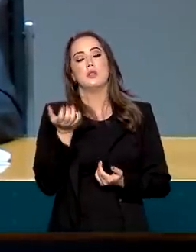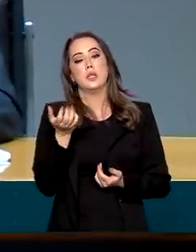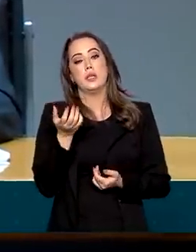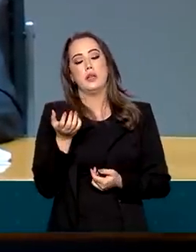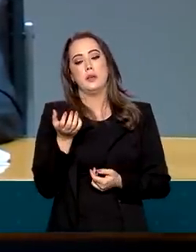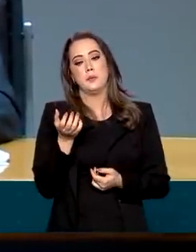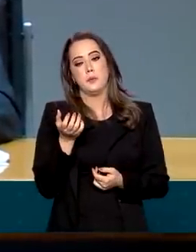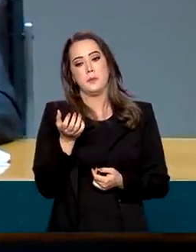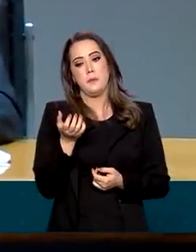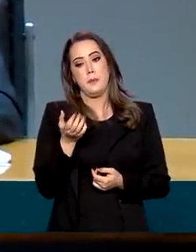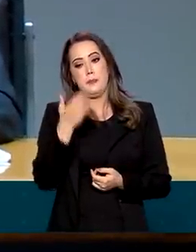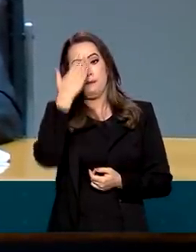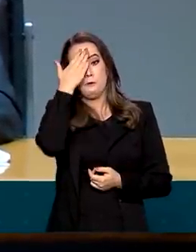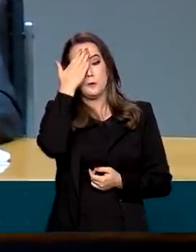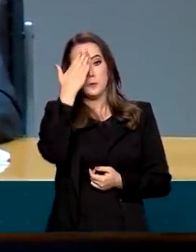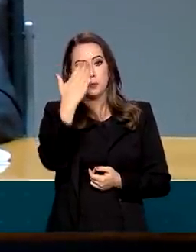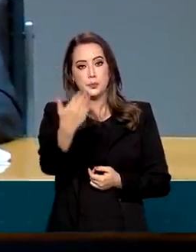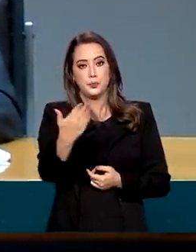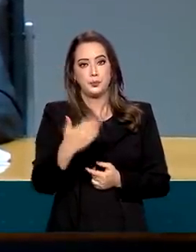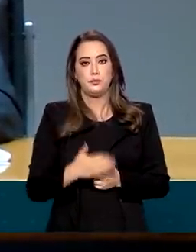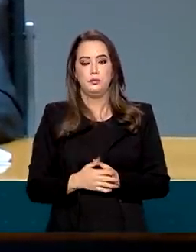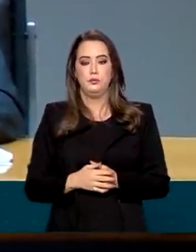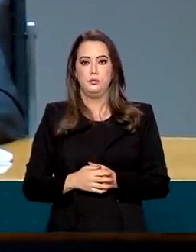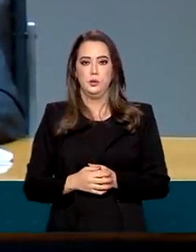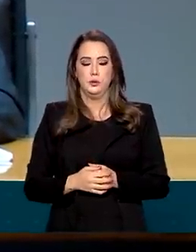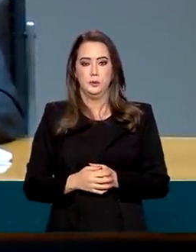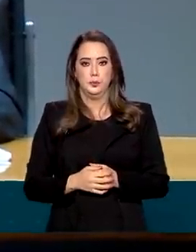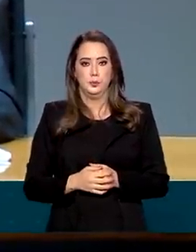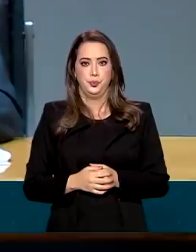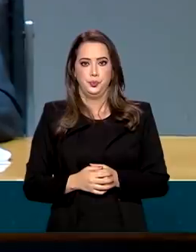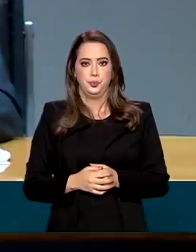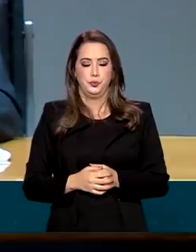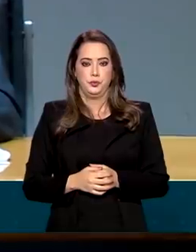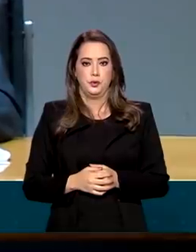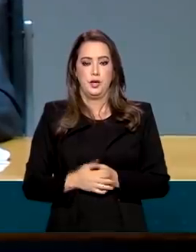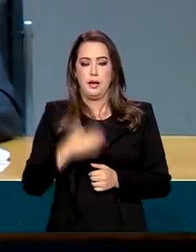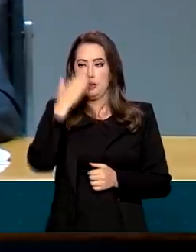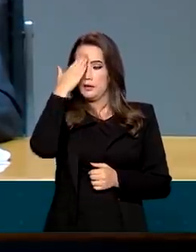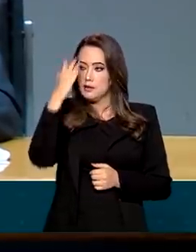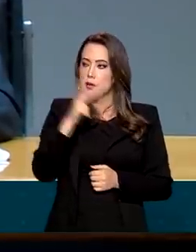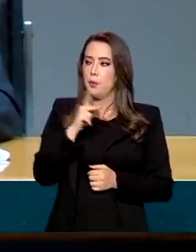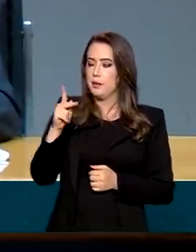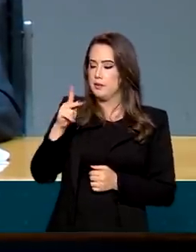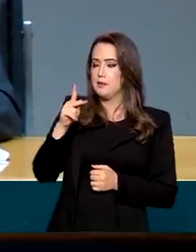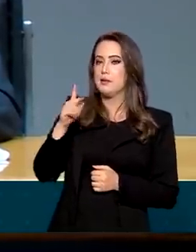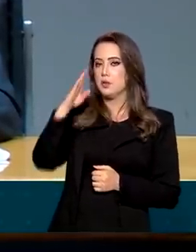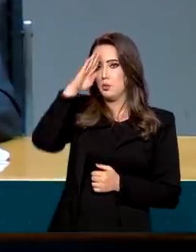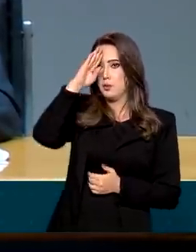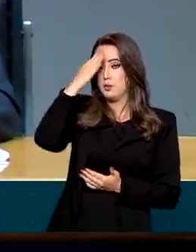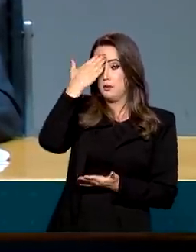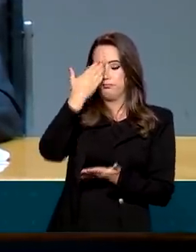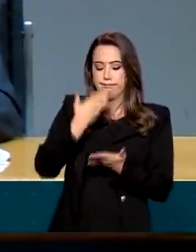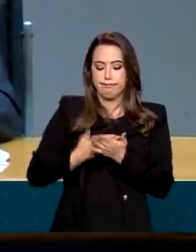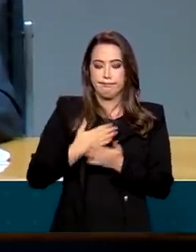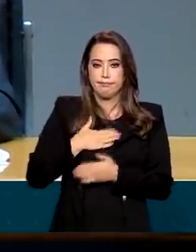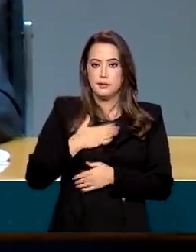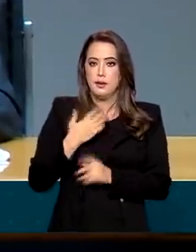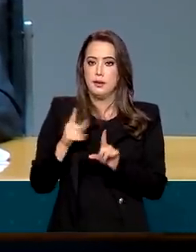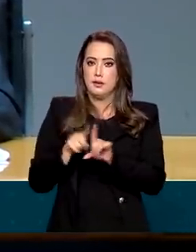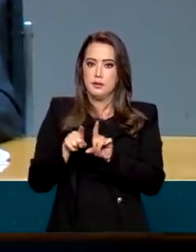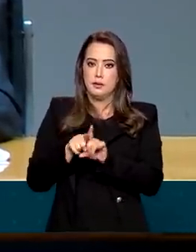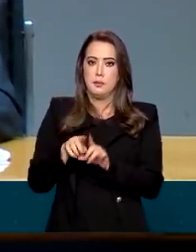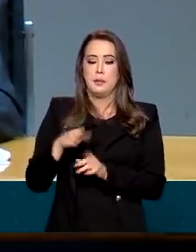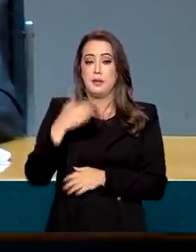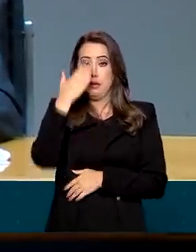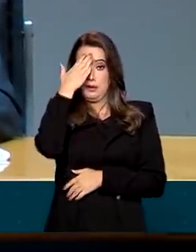agradecer ao presidente pela confiança, agradecer ao